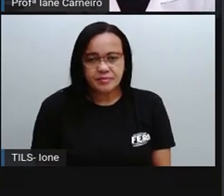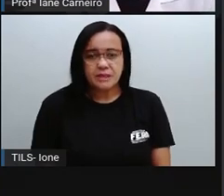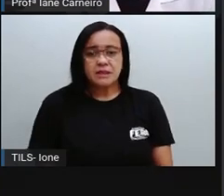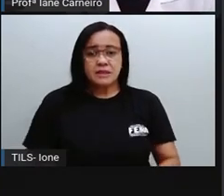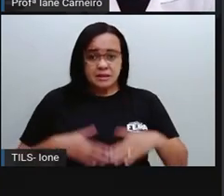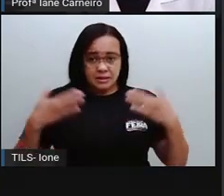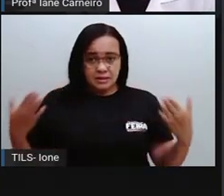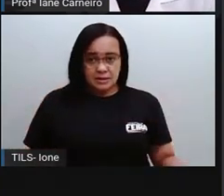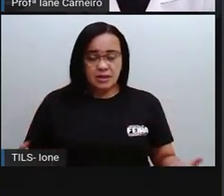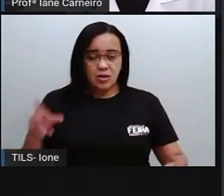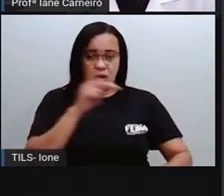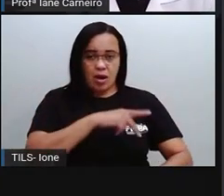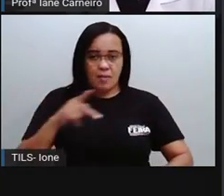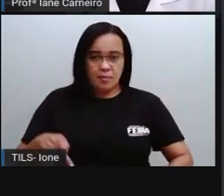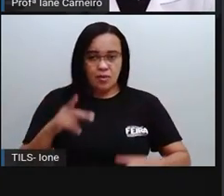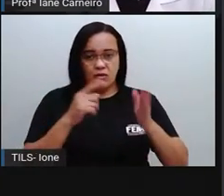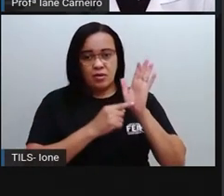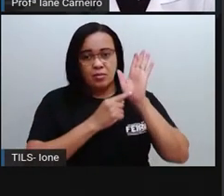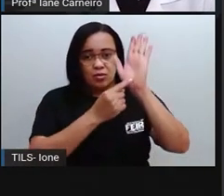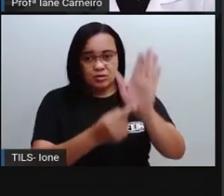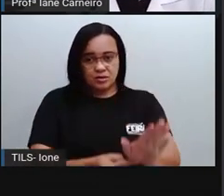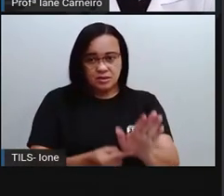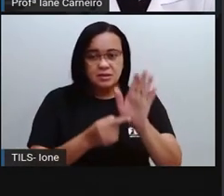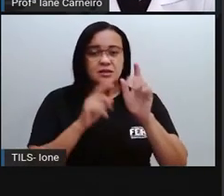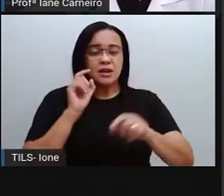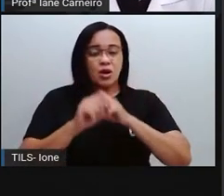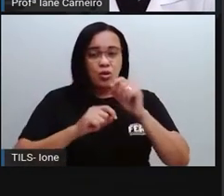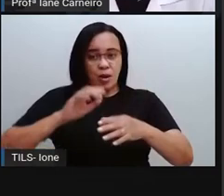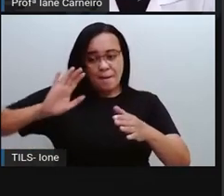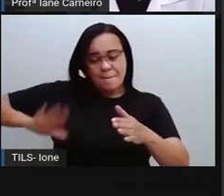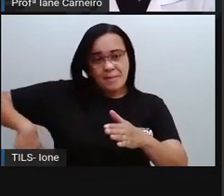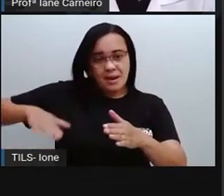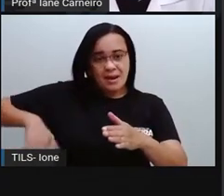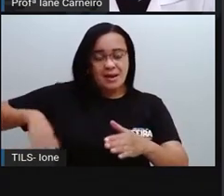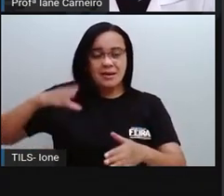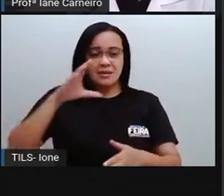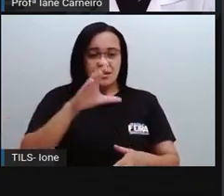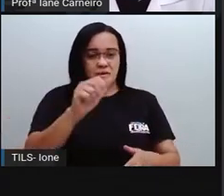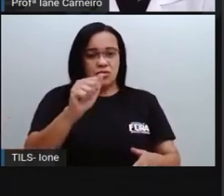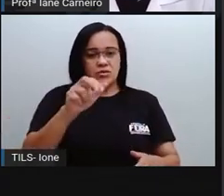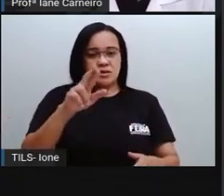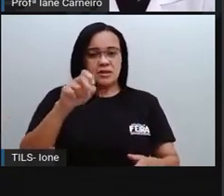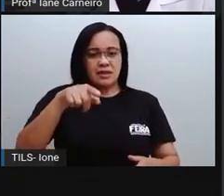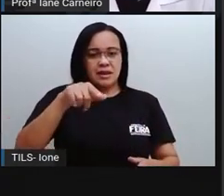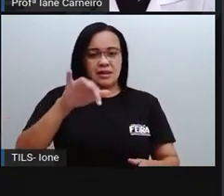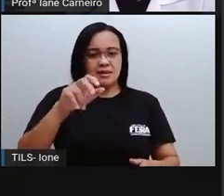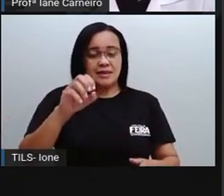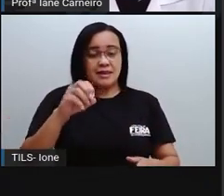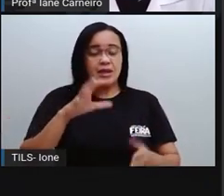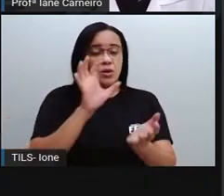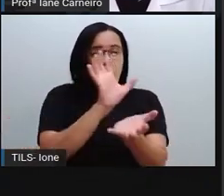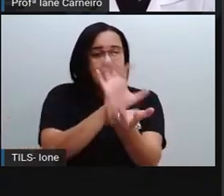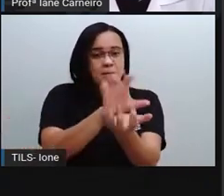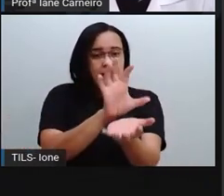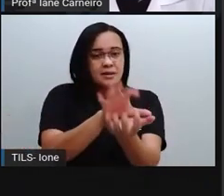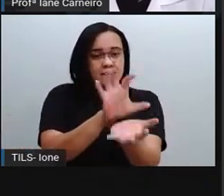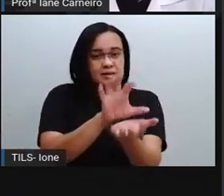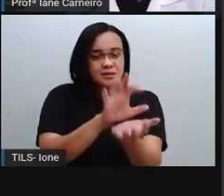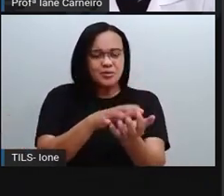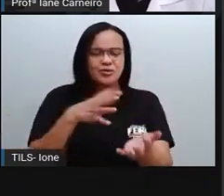vocês aqui. Praia dos Carneiros em Pernambuco. Olha só. Olha que lugar lindo.